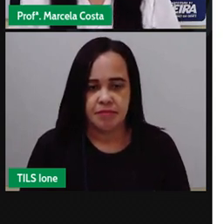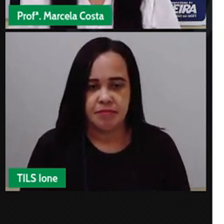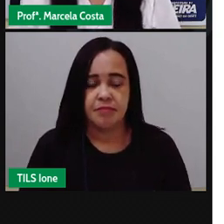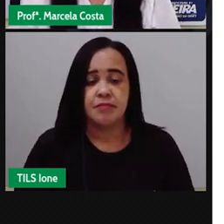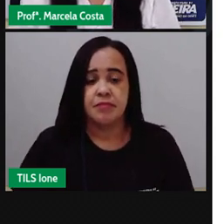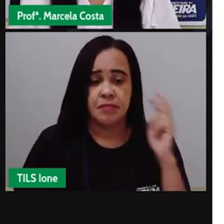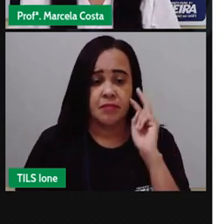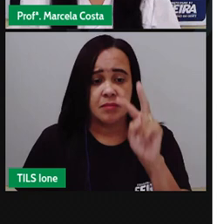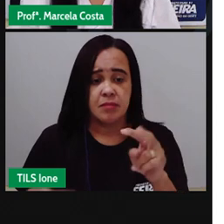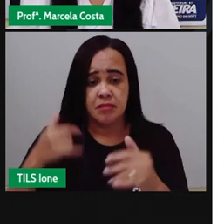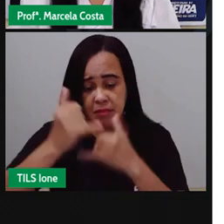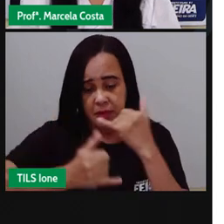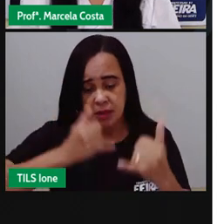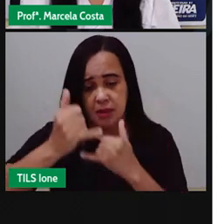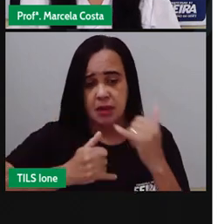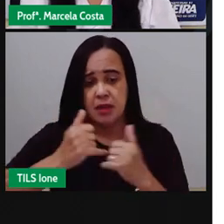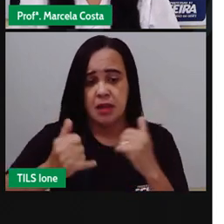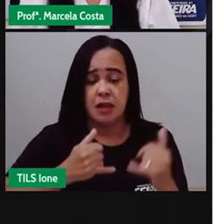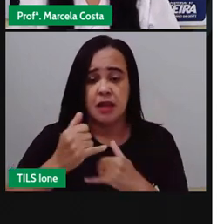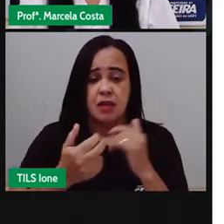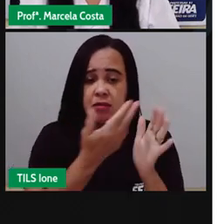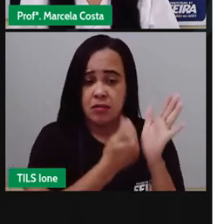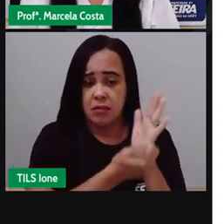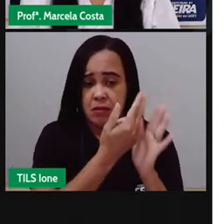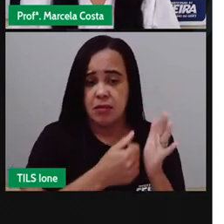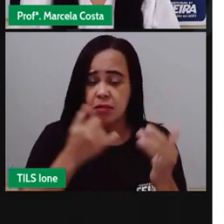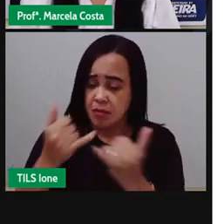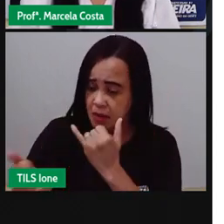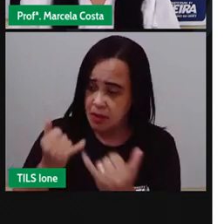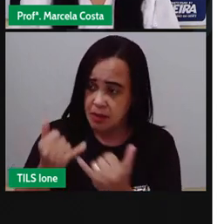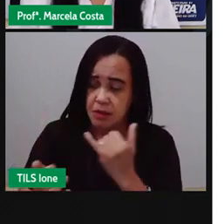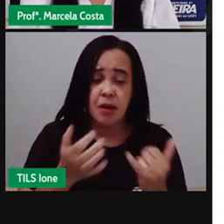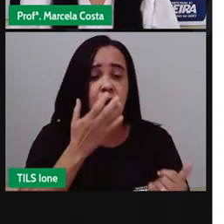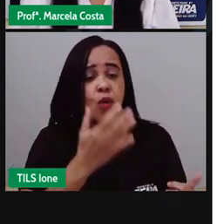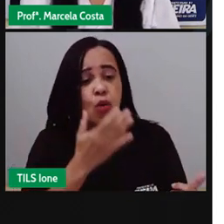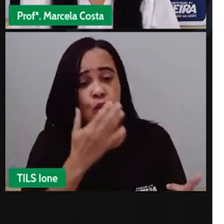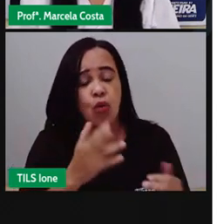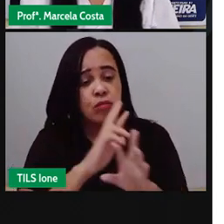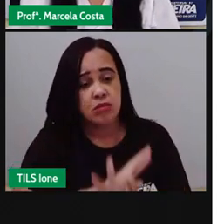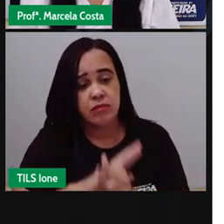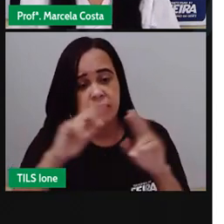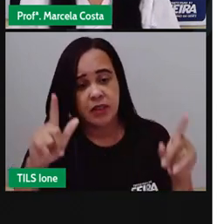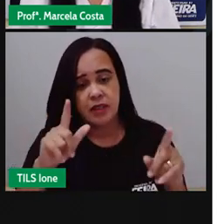parecidos mas as cores diferentes. Esse aqui ele é todo azul